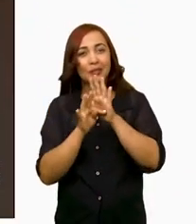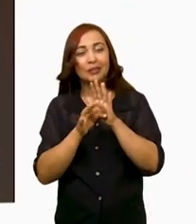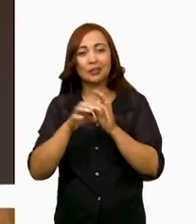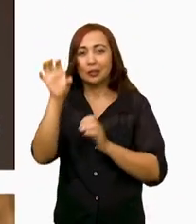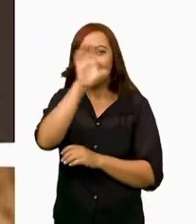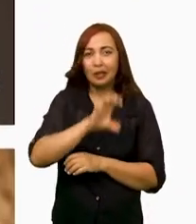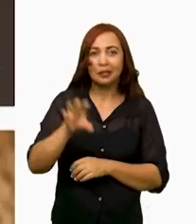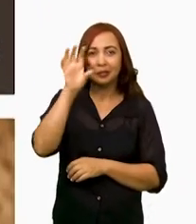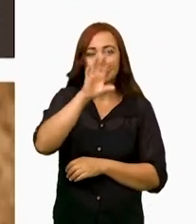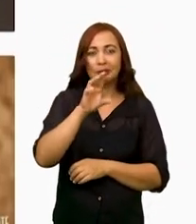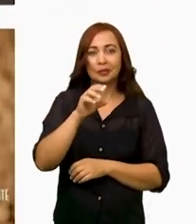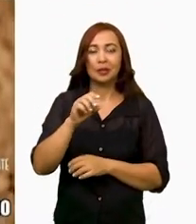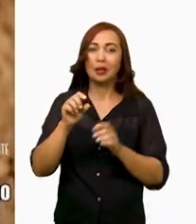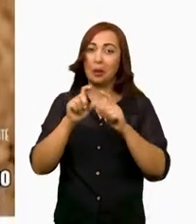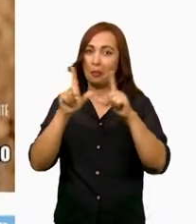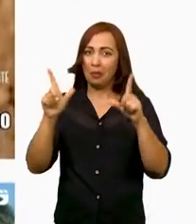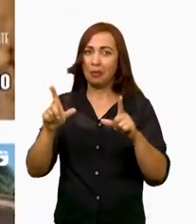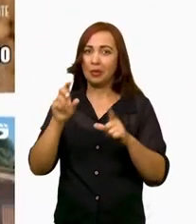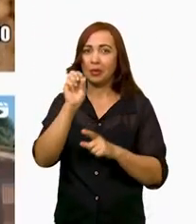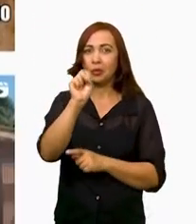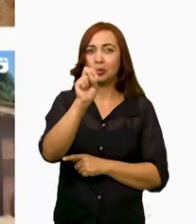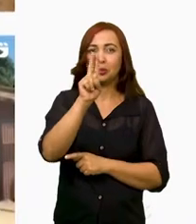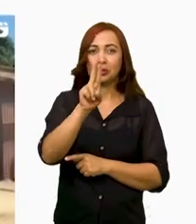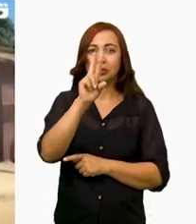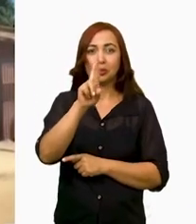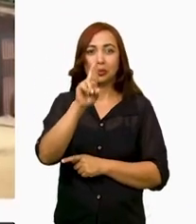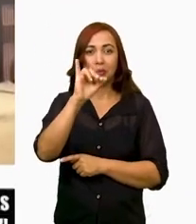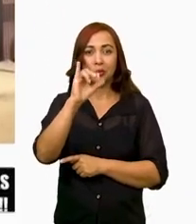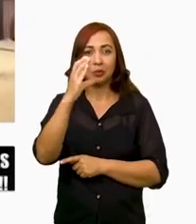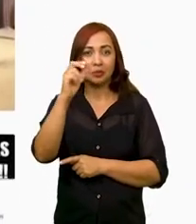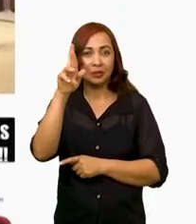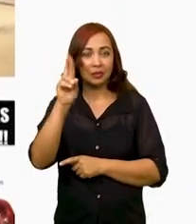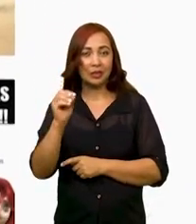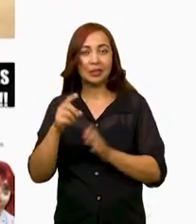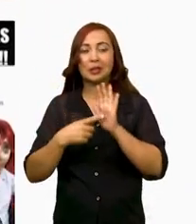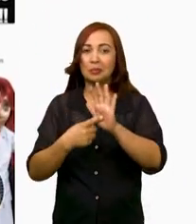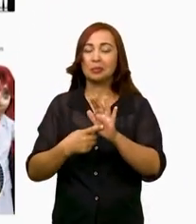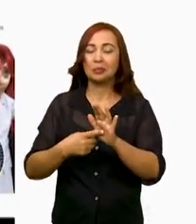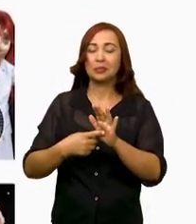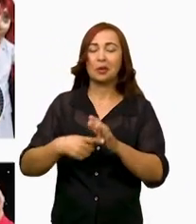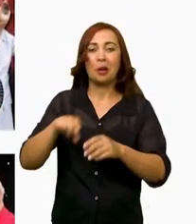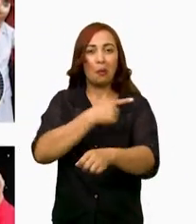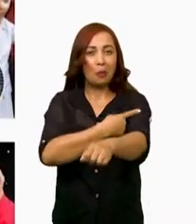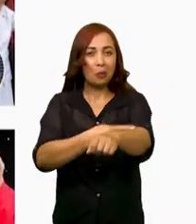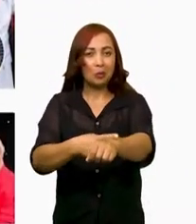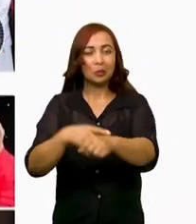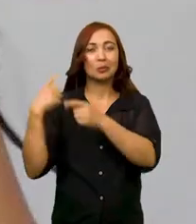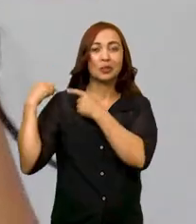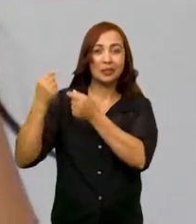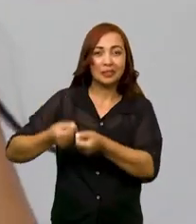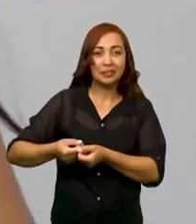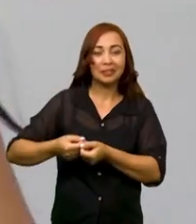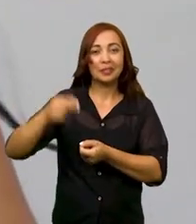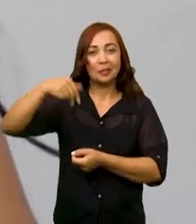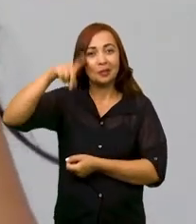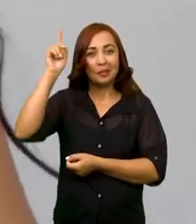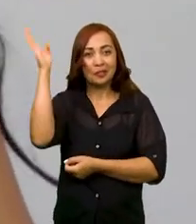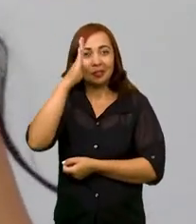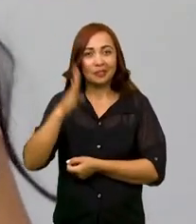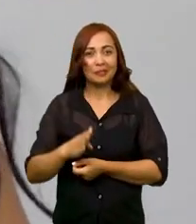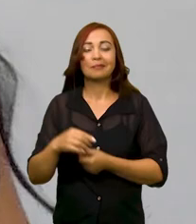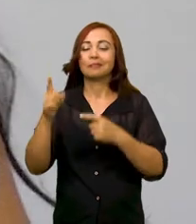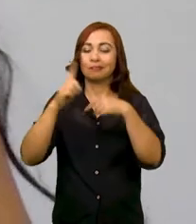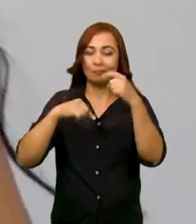É o caso da página Suricato Ceboso, que mostra os costumes e as tradições do Nordeste brasileiro, e que, inclusive,